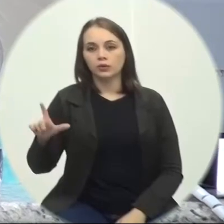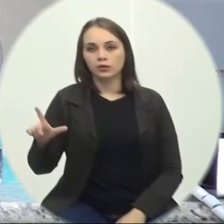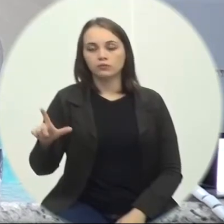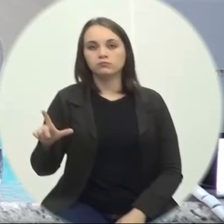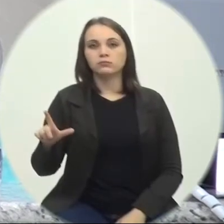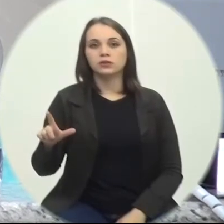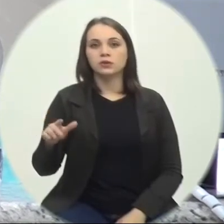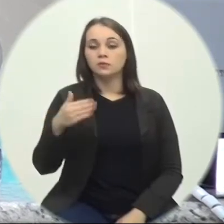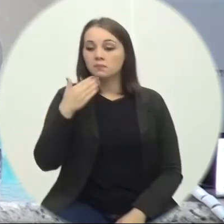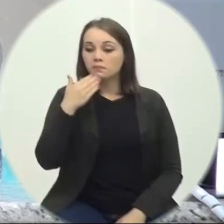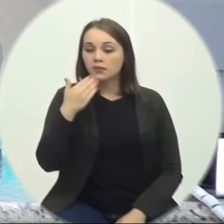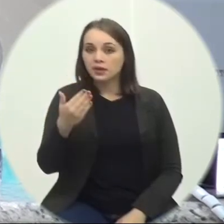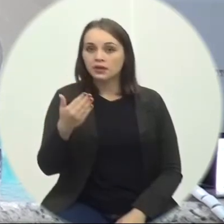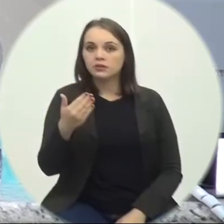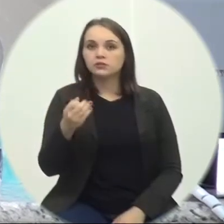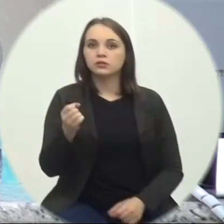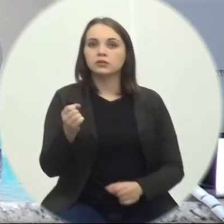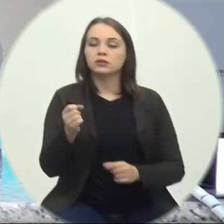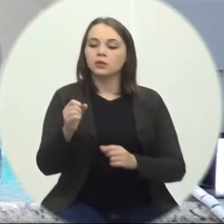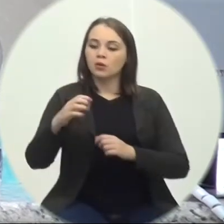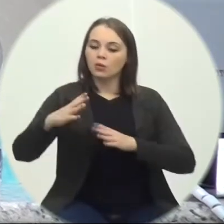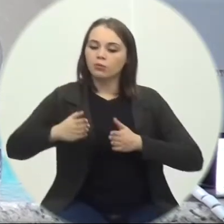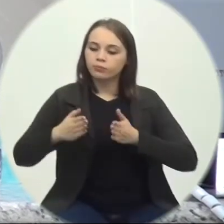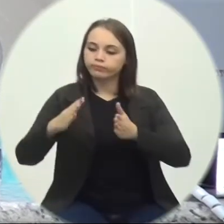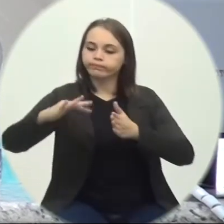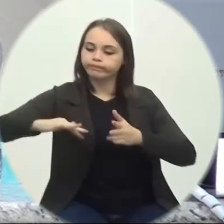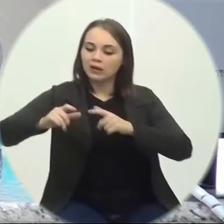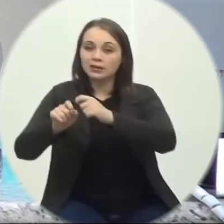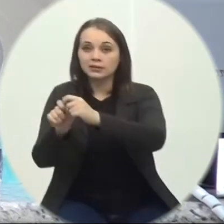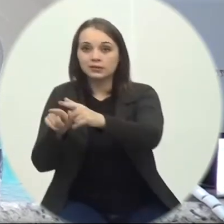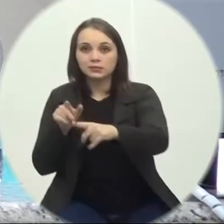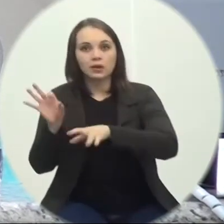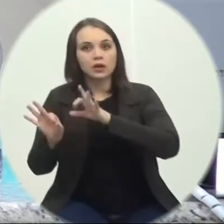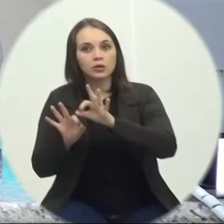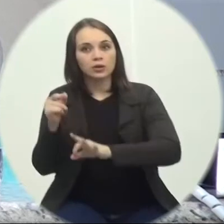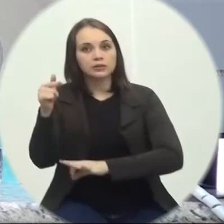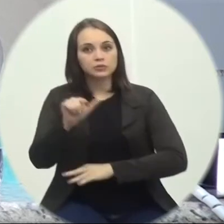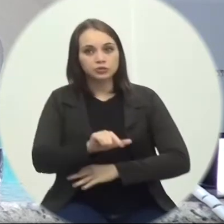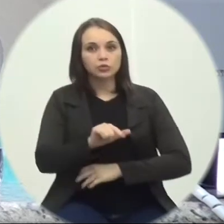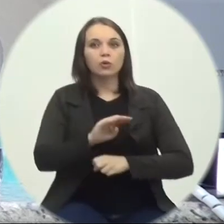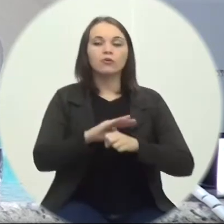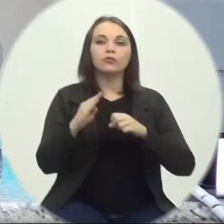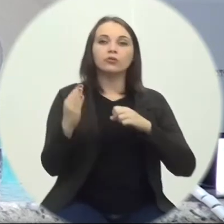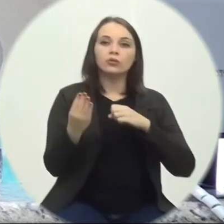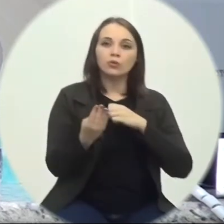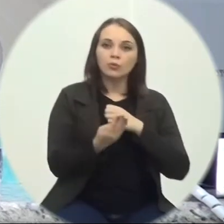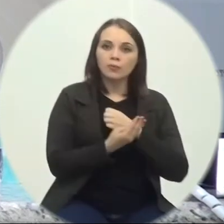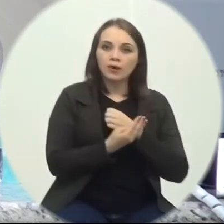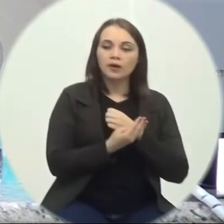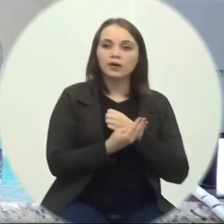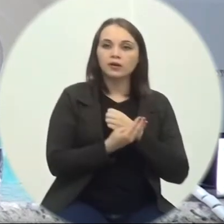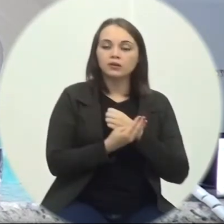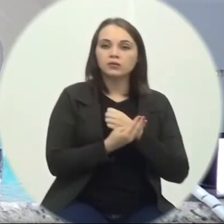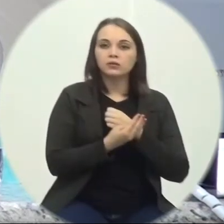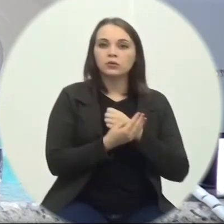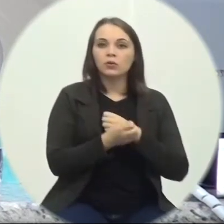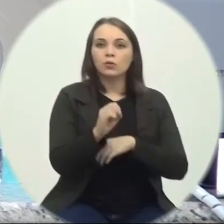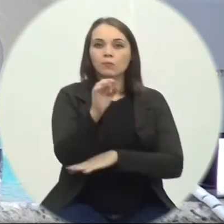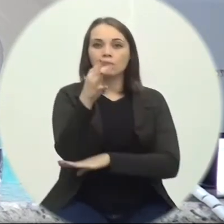Desobstrução e conserto das bocas de lobo localizado na rua Antônio Bondiolo Bairro Bosque do Repouso